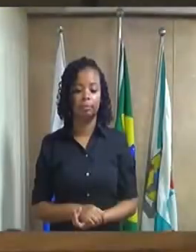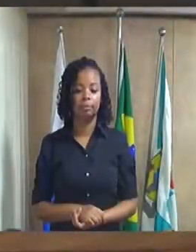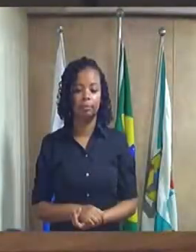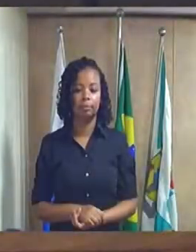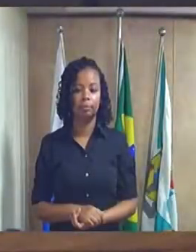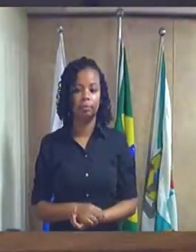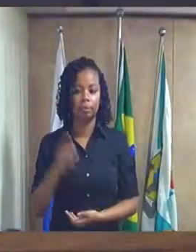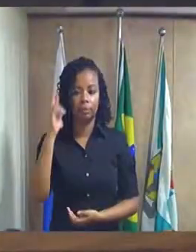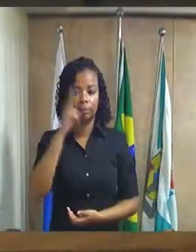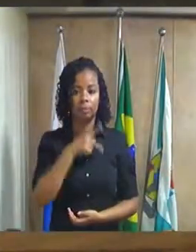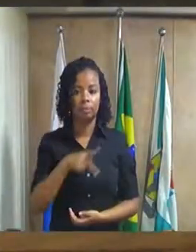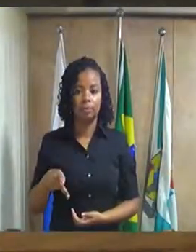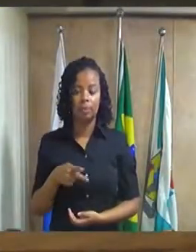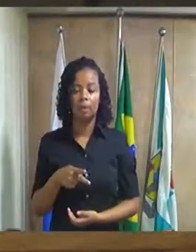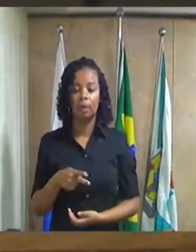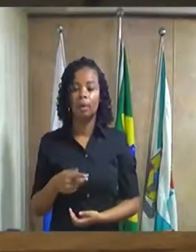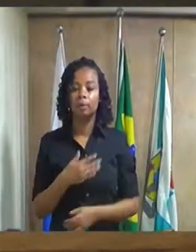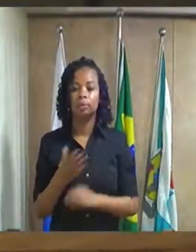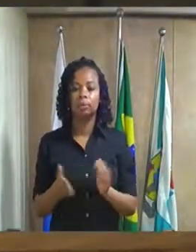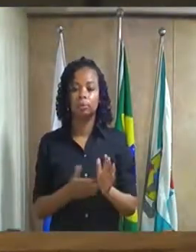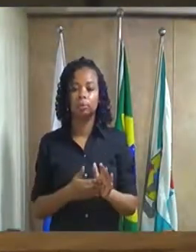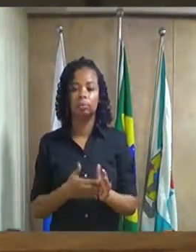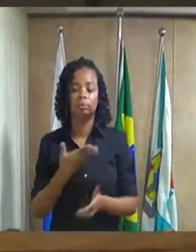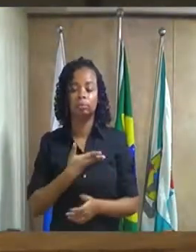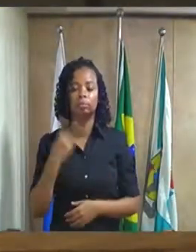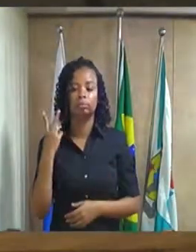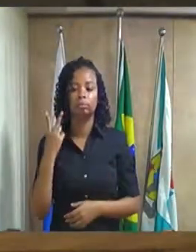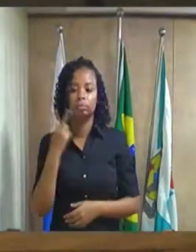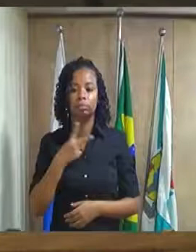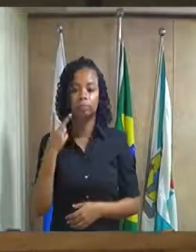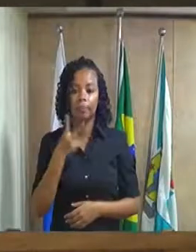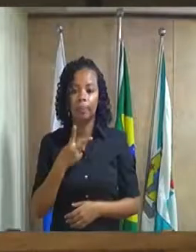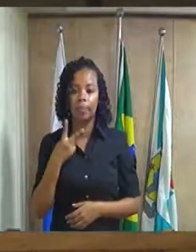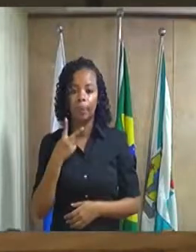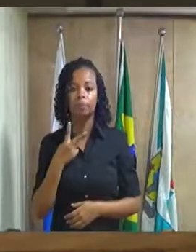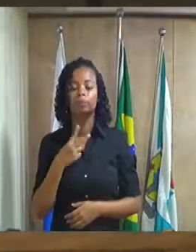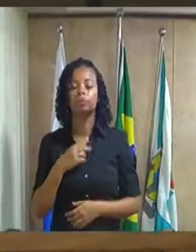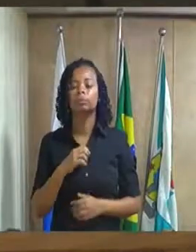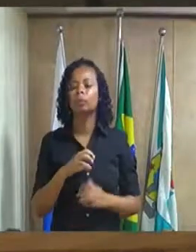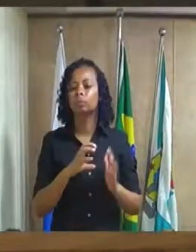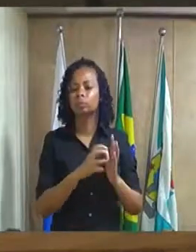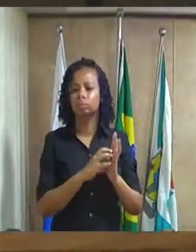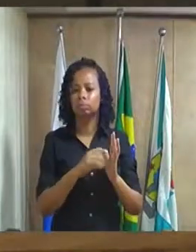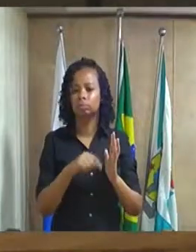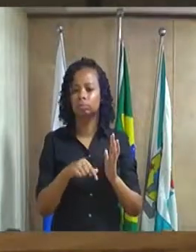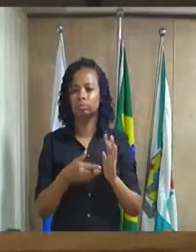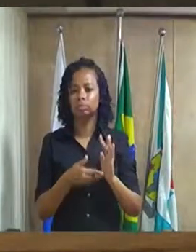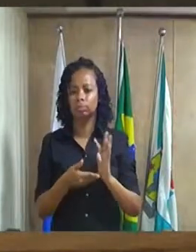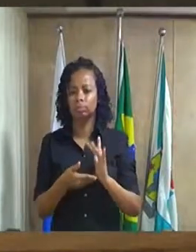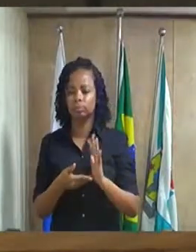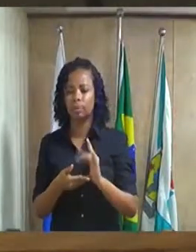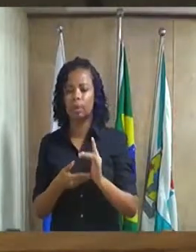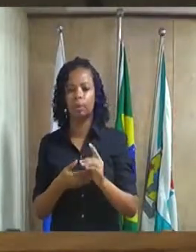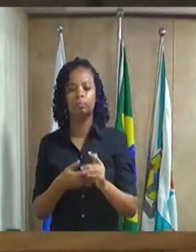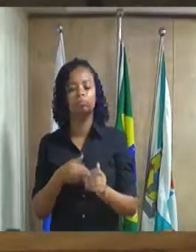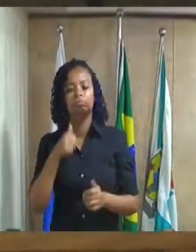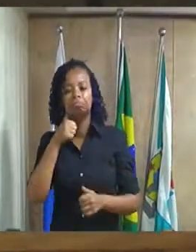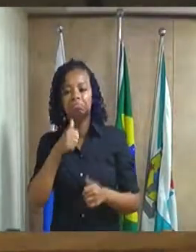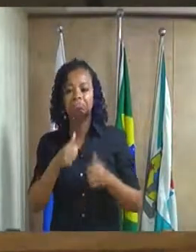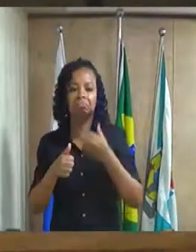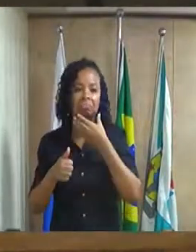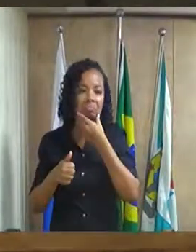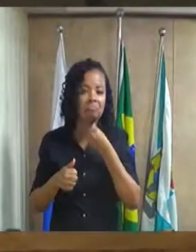senhor presidente nobres colegas vereadores funcionários desta casa senhoras e senhores que nos